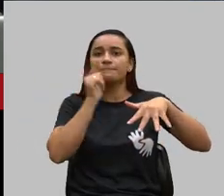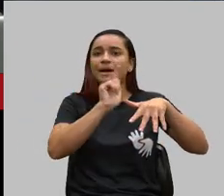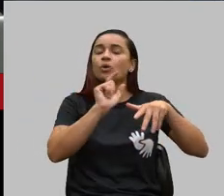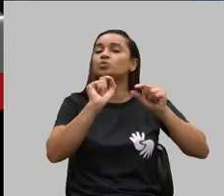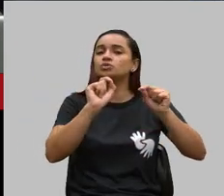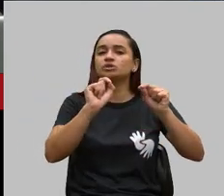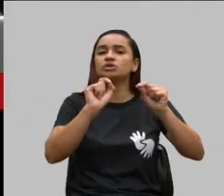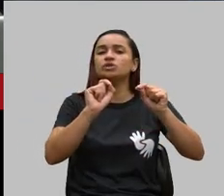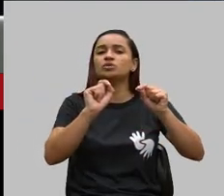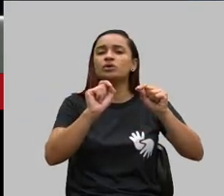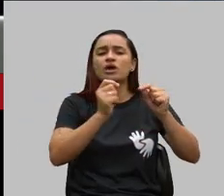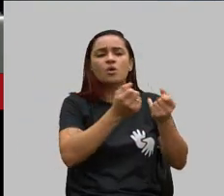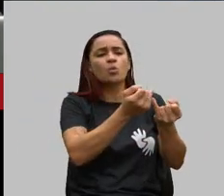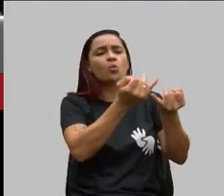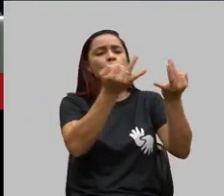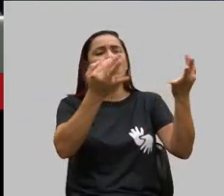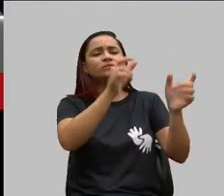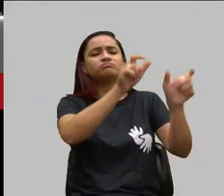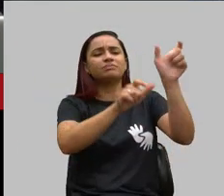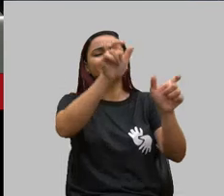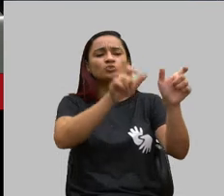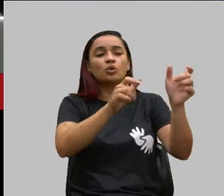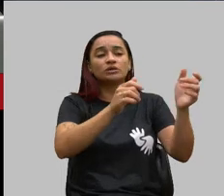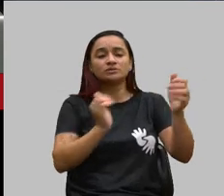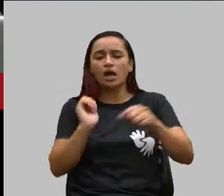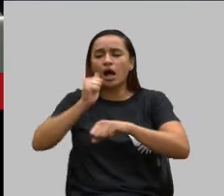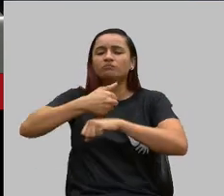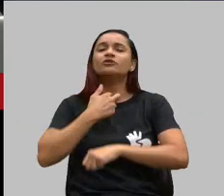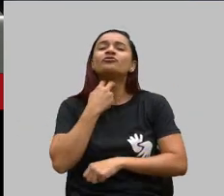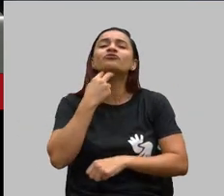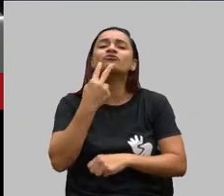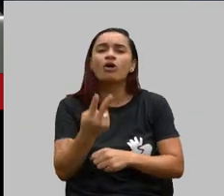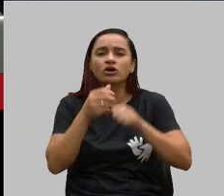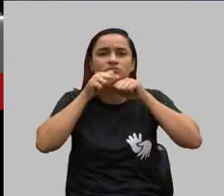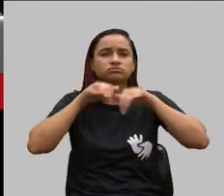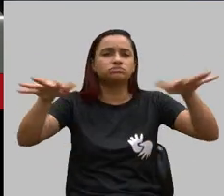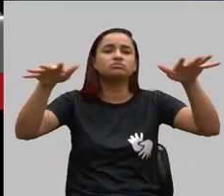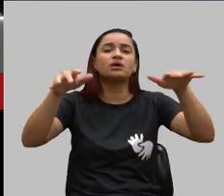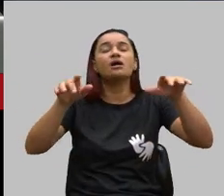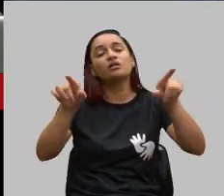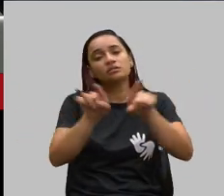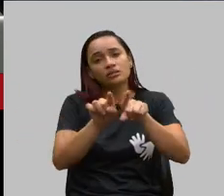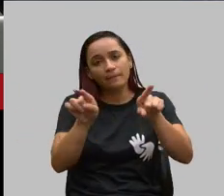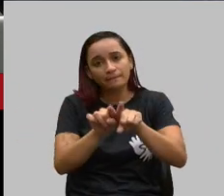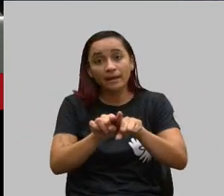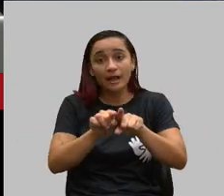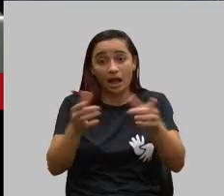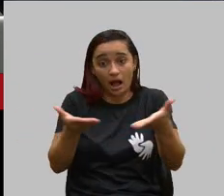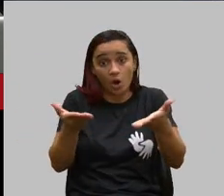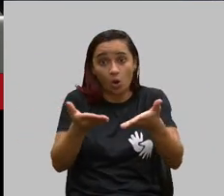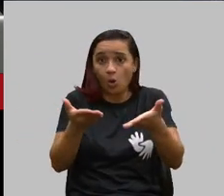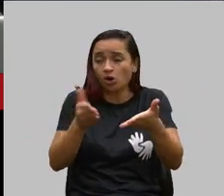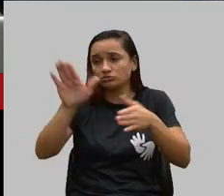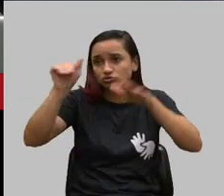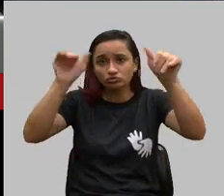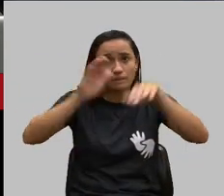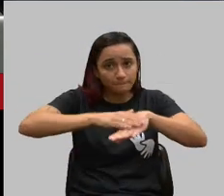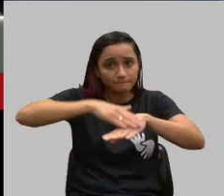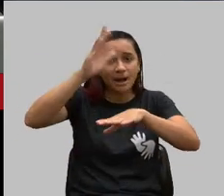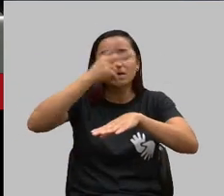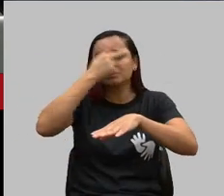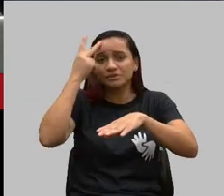tantas pessoas, e aqui agora expandindo muito mais o rol das pessoas que têm o espectro autista,